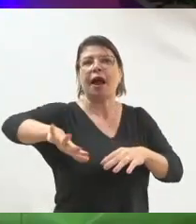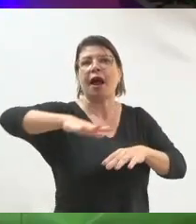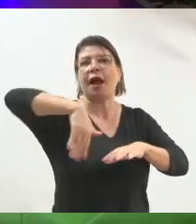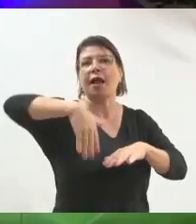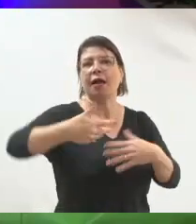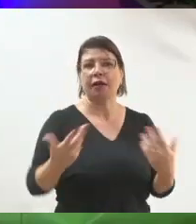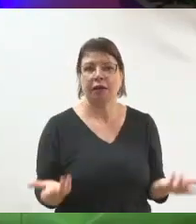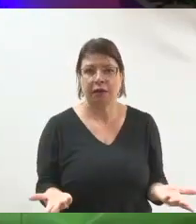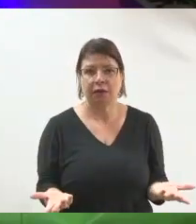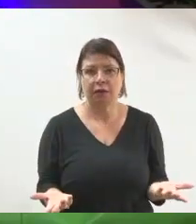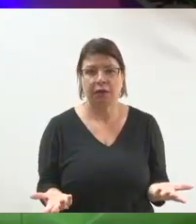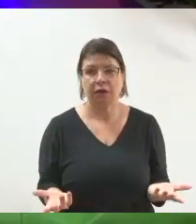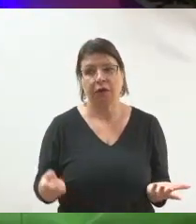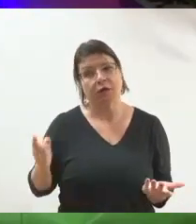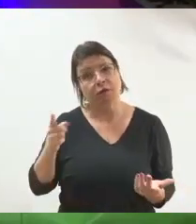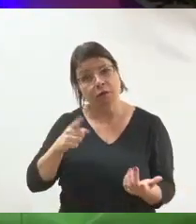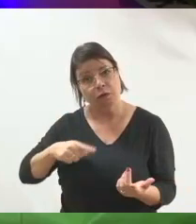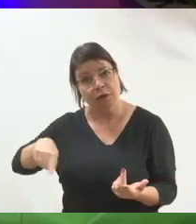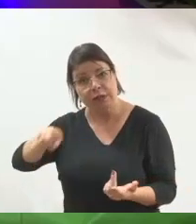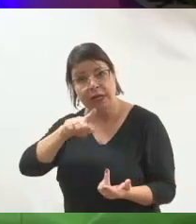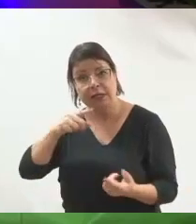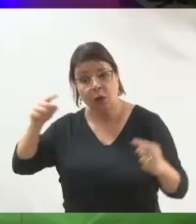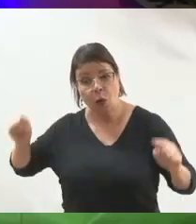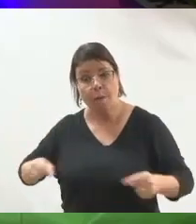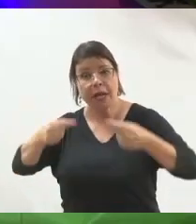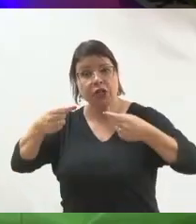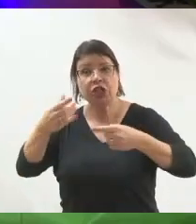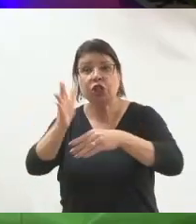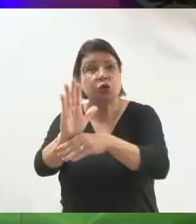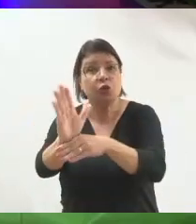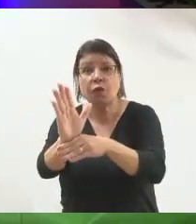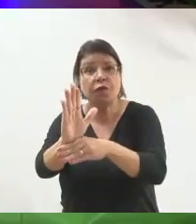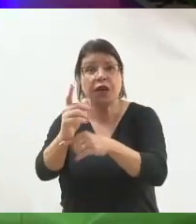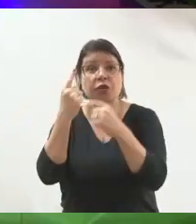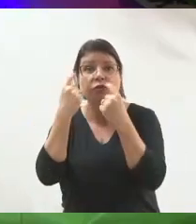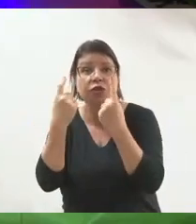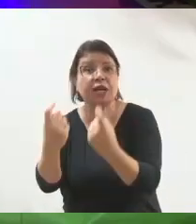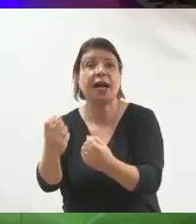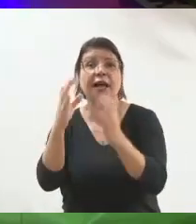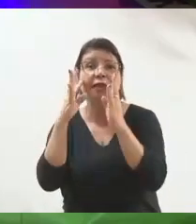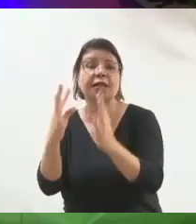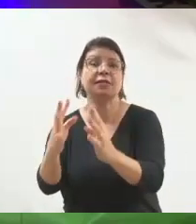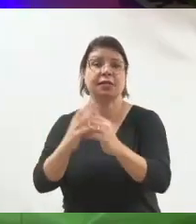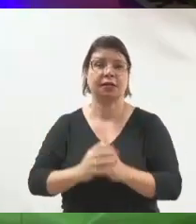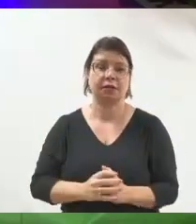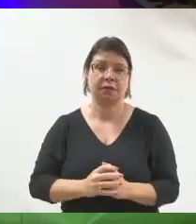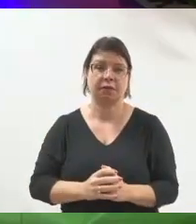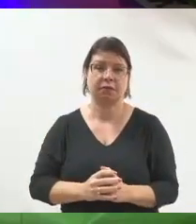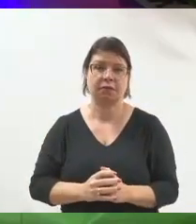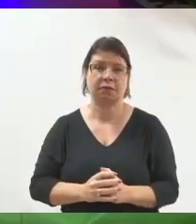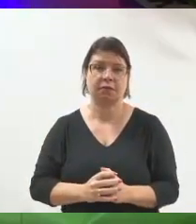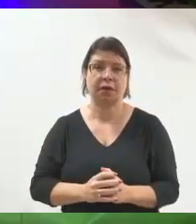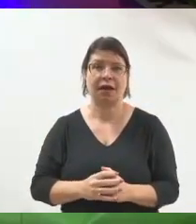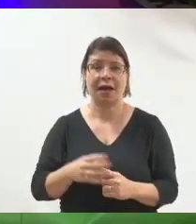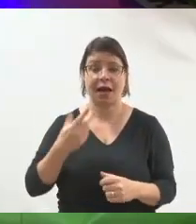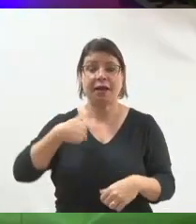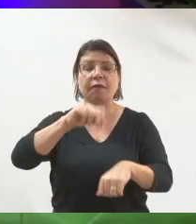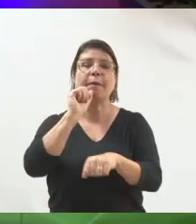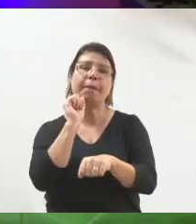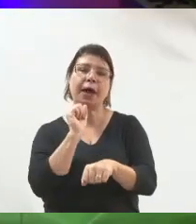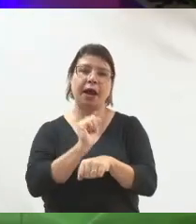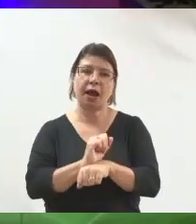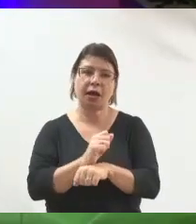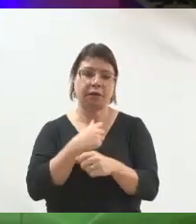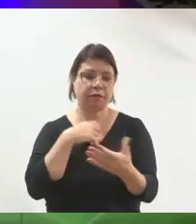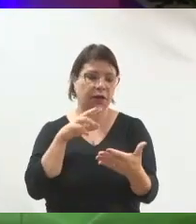tenham isso em mente. As pessoas que estão atrás de entretenimento na rede social, elas vão parar para prestar atenção no que eu tenho